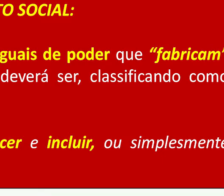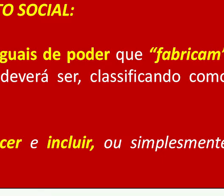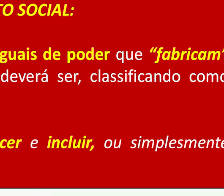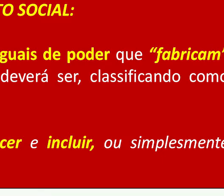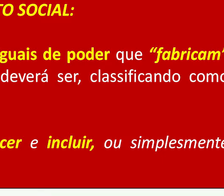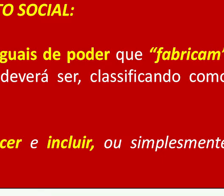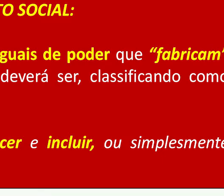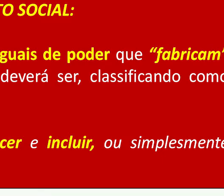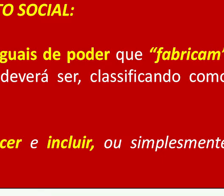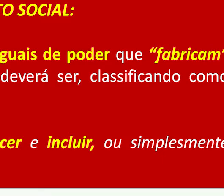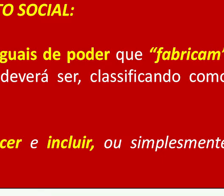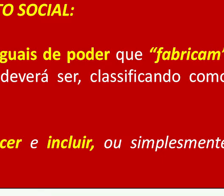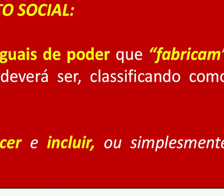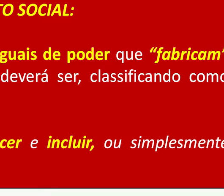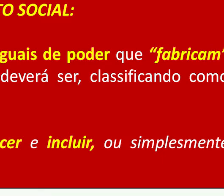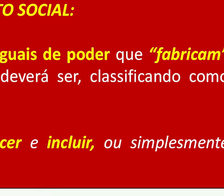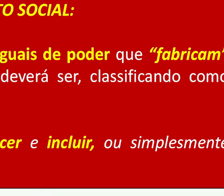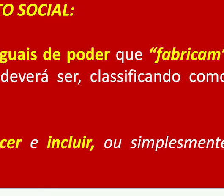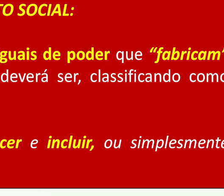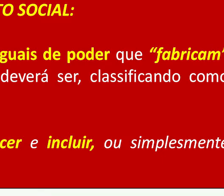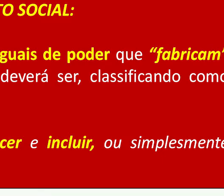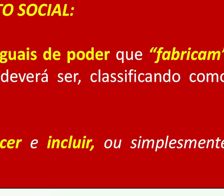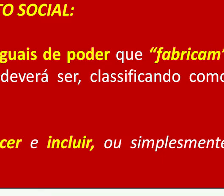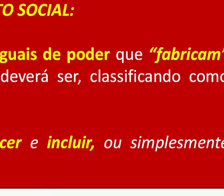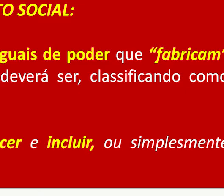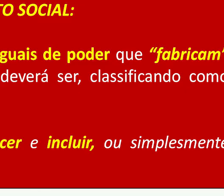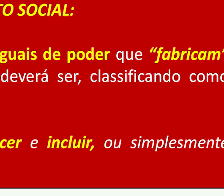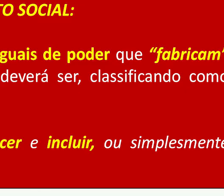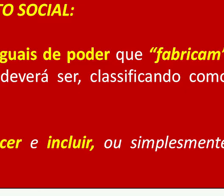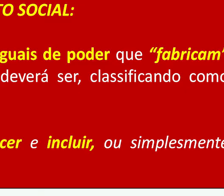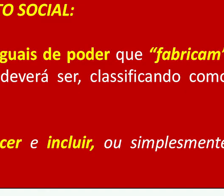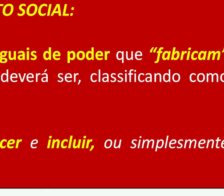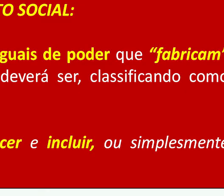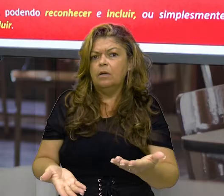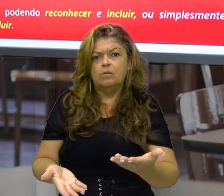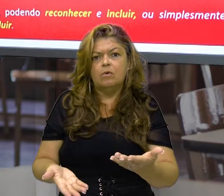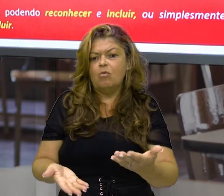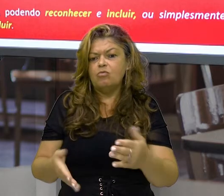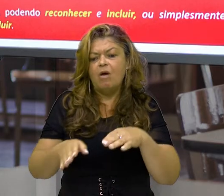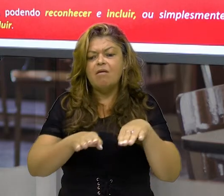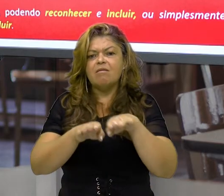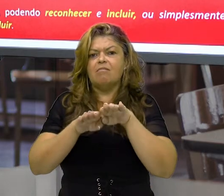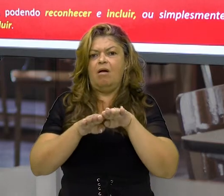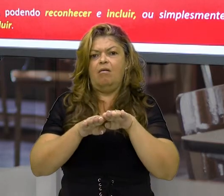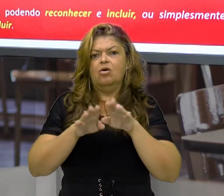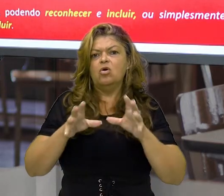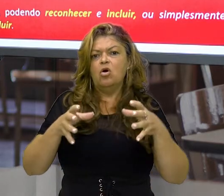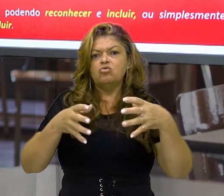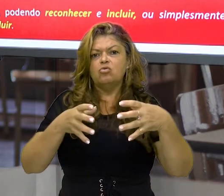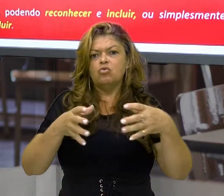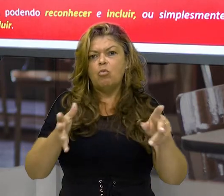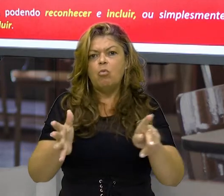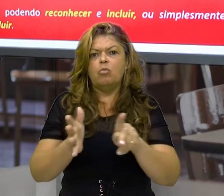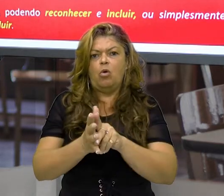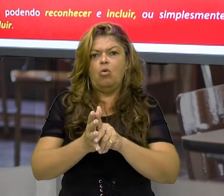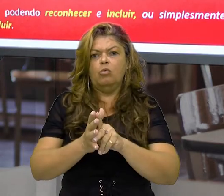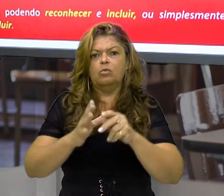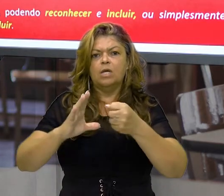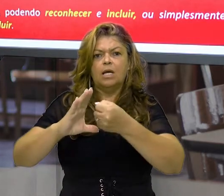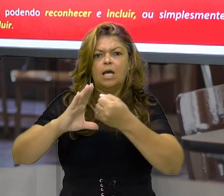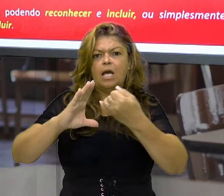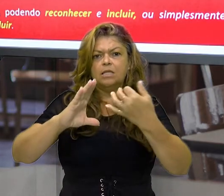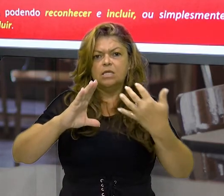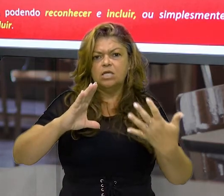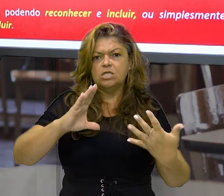isso são as diferenças de produto social. Não faz parte das características naturais. Então, uma pessoa, pelo simples